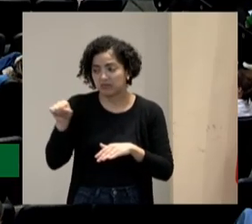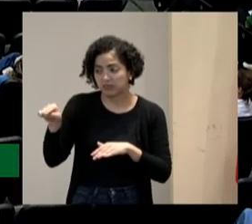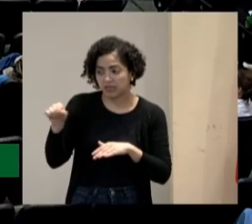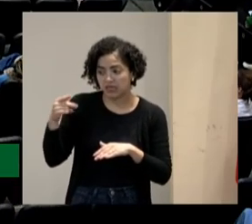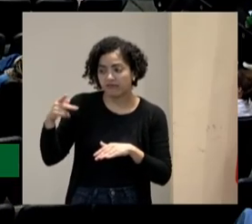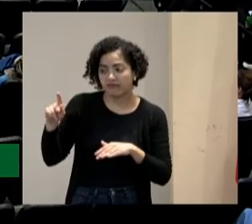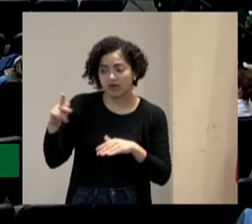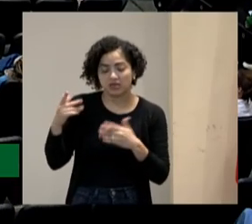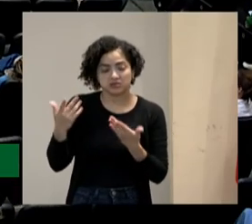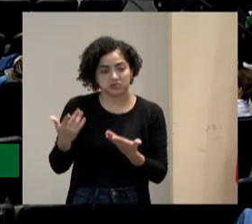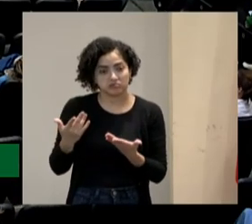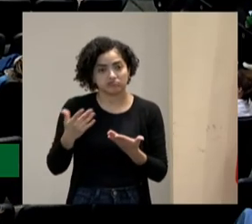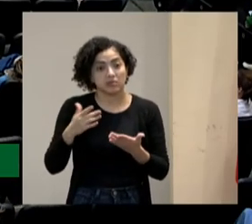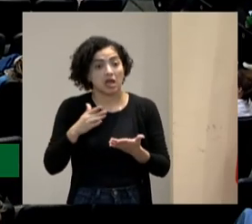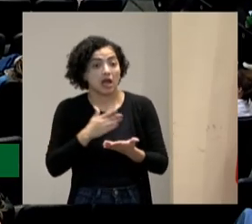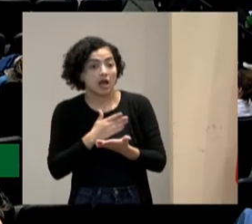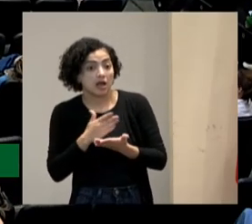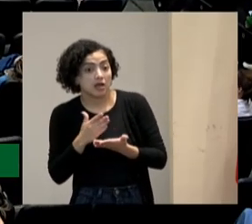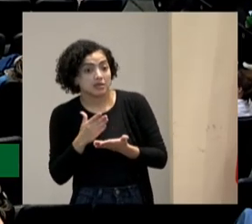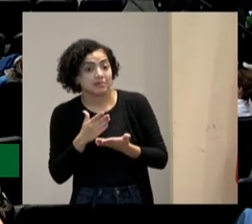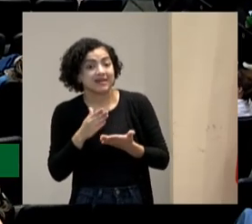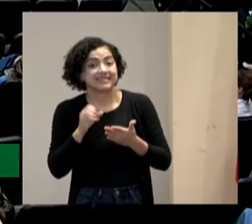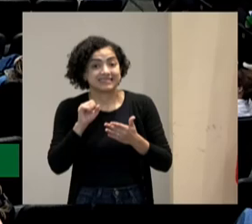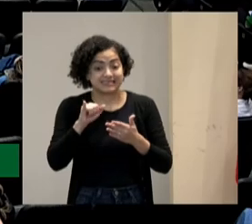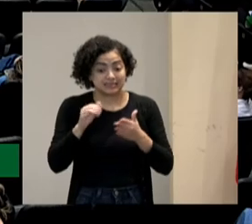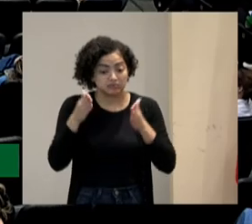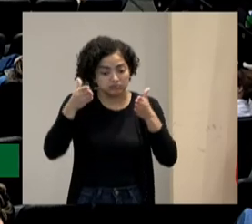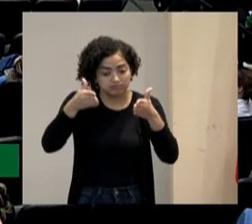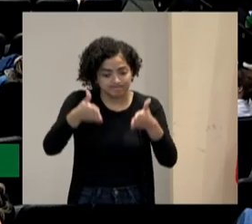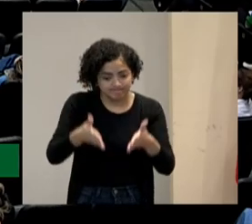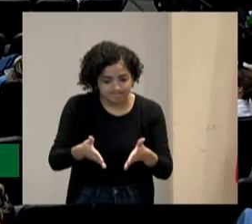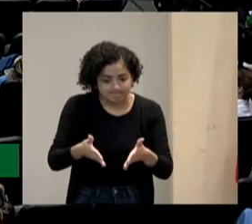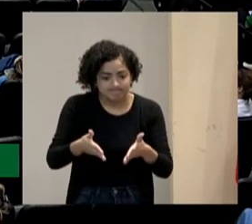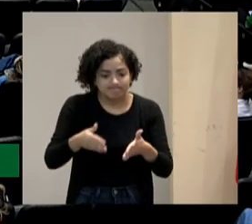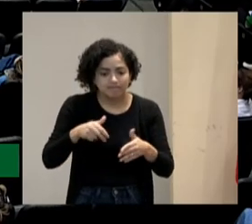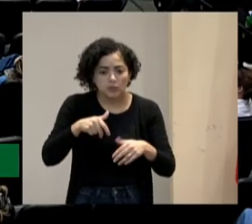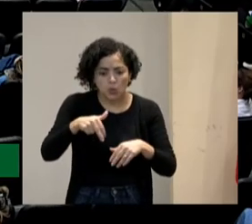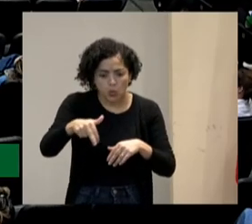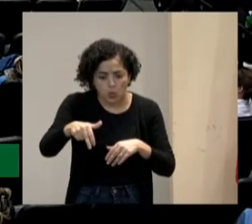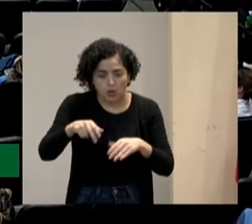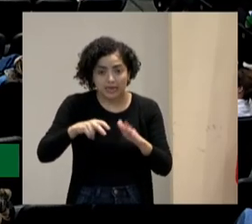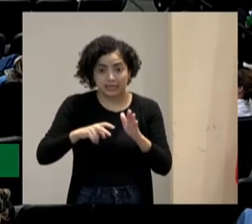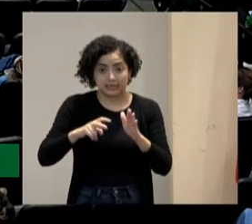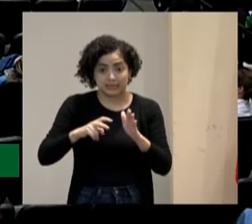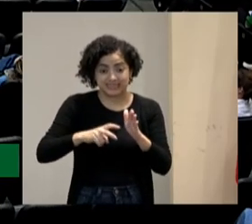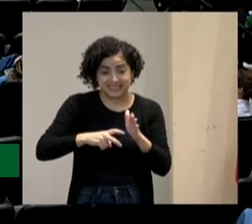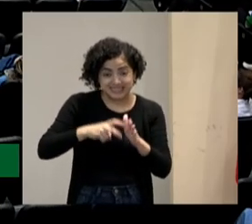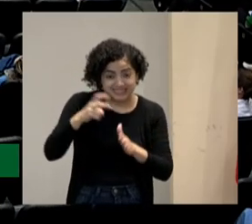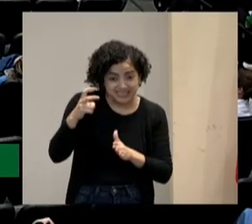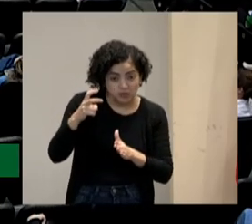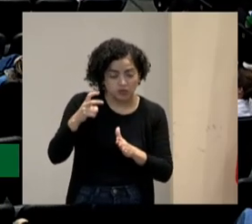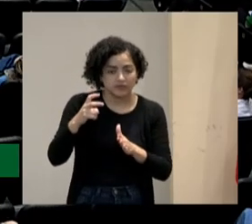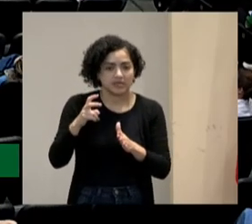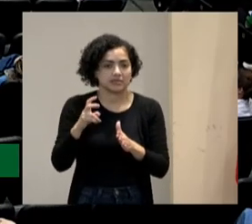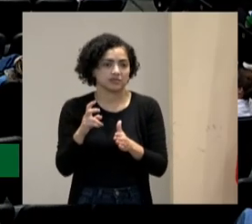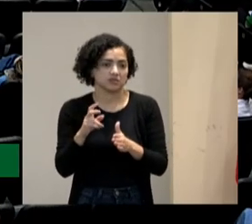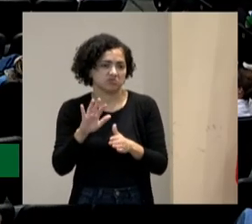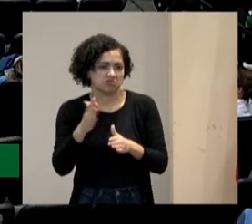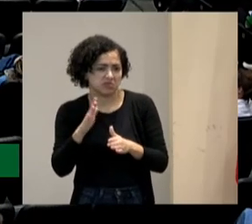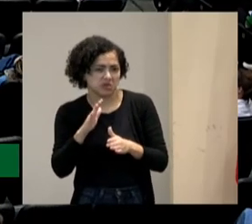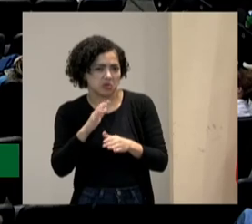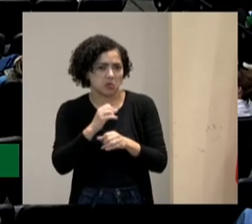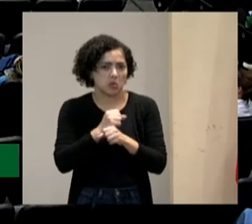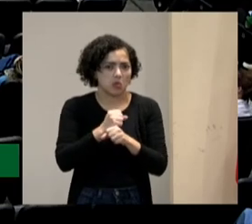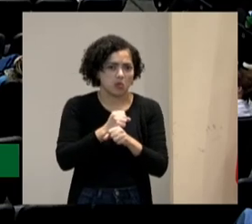talvez tantas coisas mas se ela conseguir chegar e fizer esse caminho cinco vezes que são cinco anos que normalmente uma